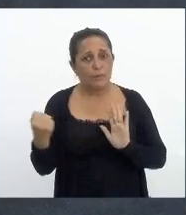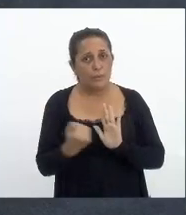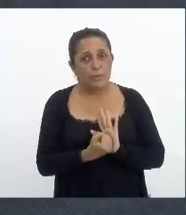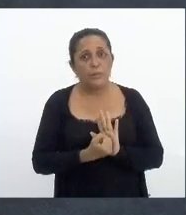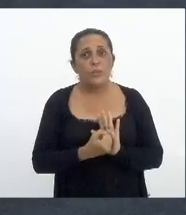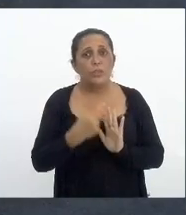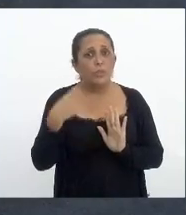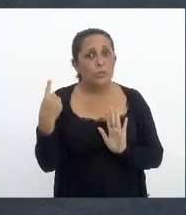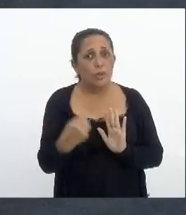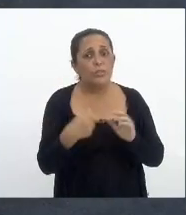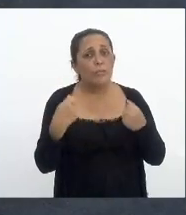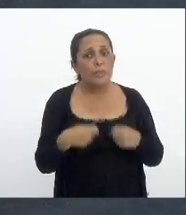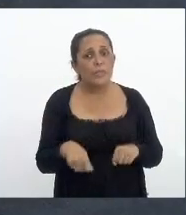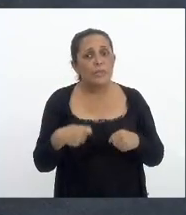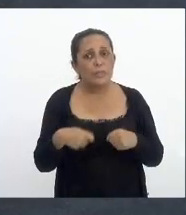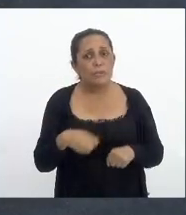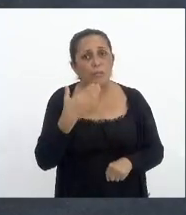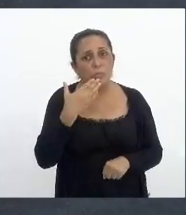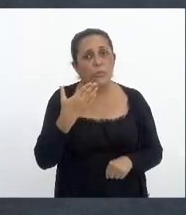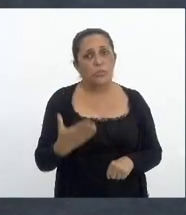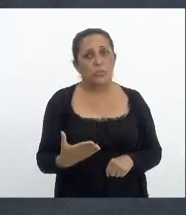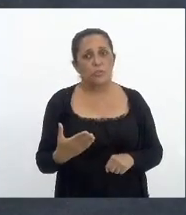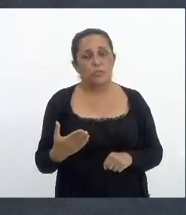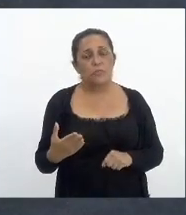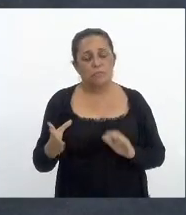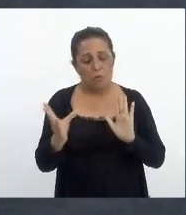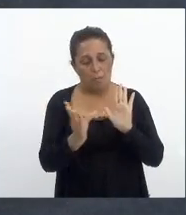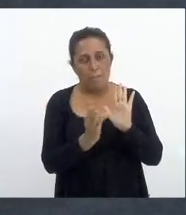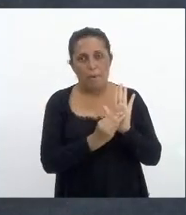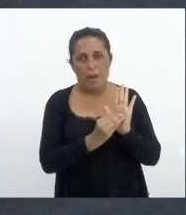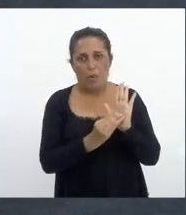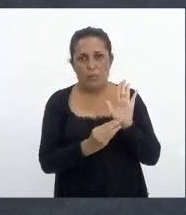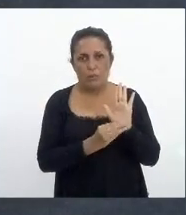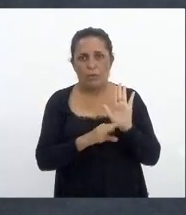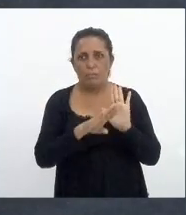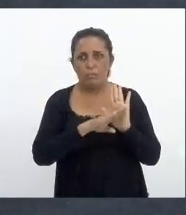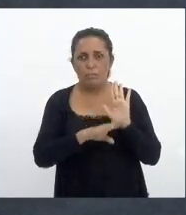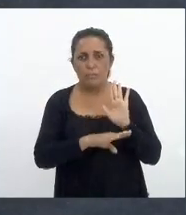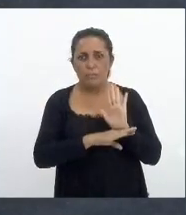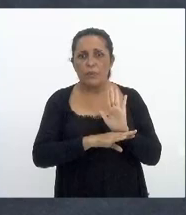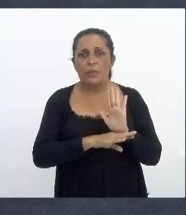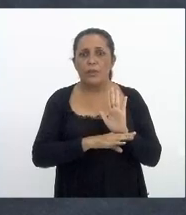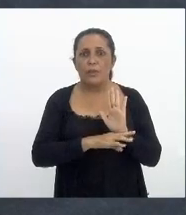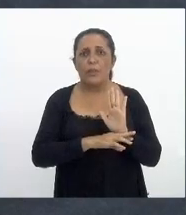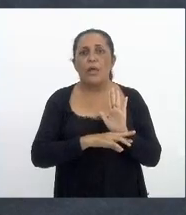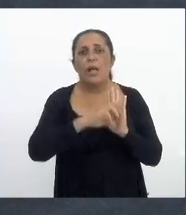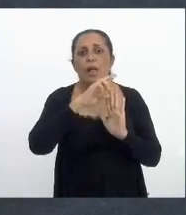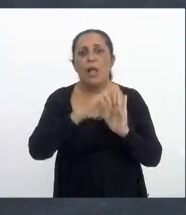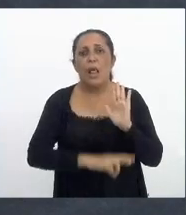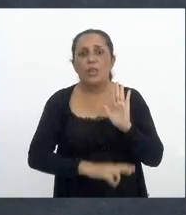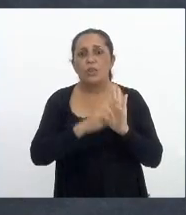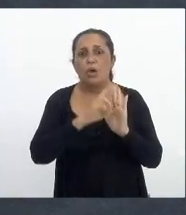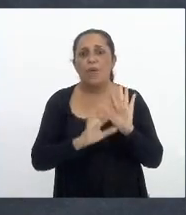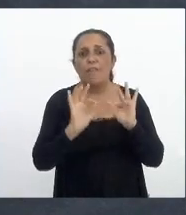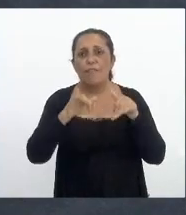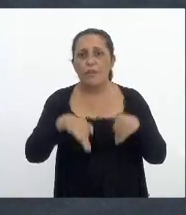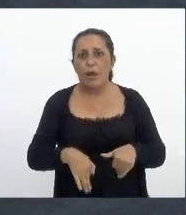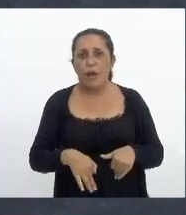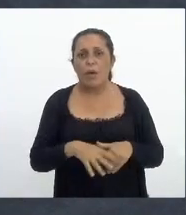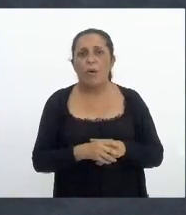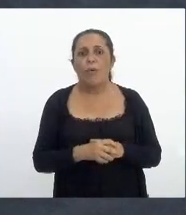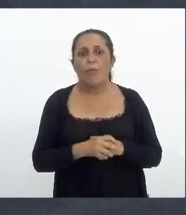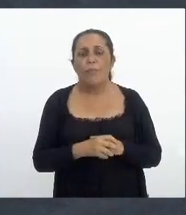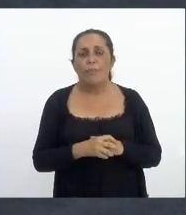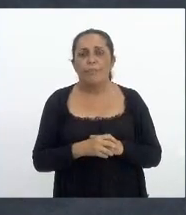que a gente gostaria de pedir que voltasse a pauta é o relatório final da CPI dos incêndios é resolução